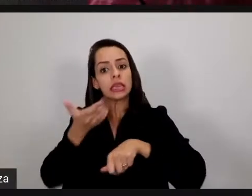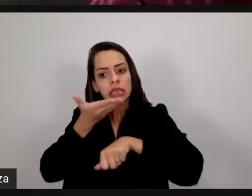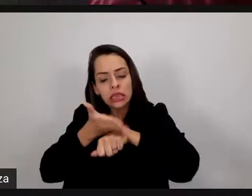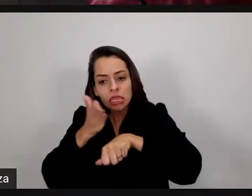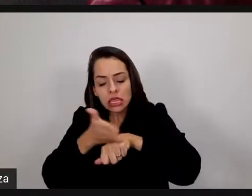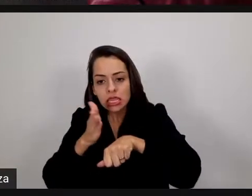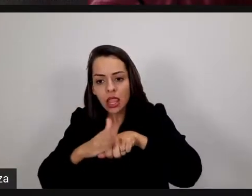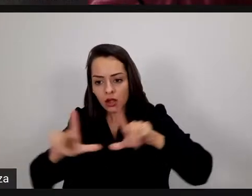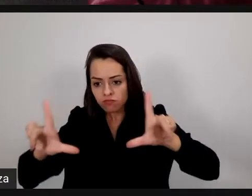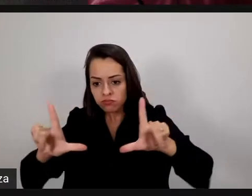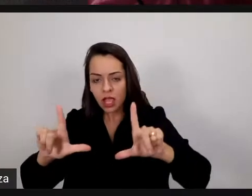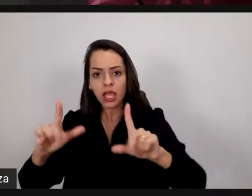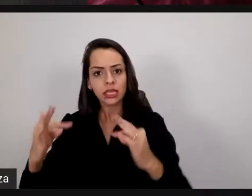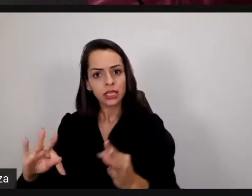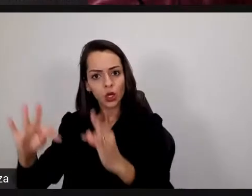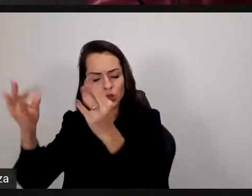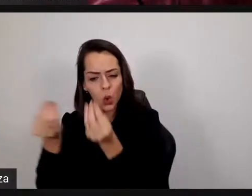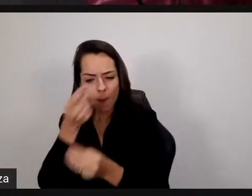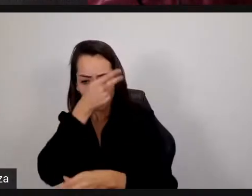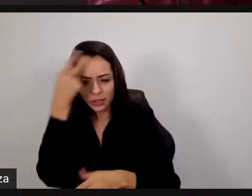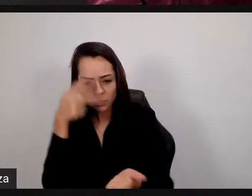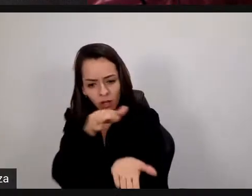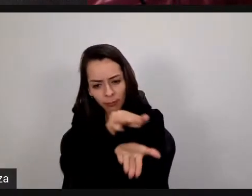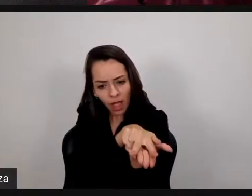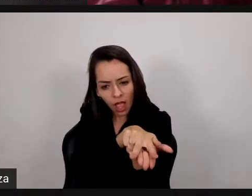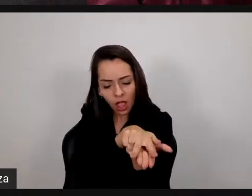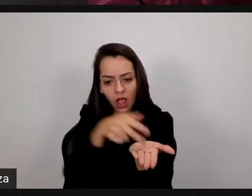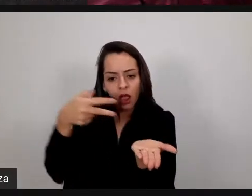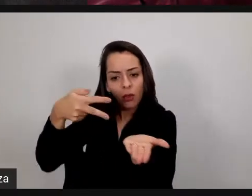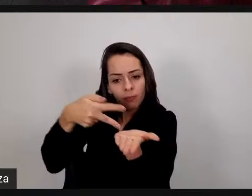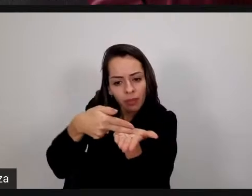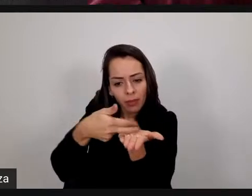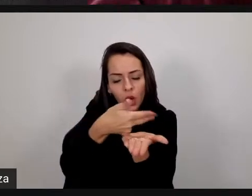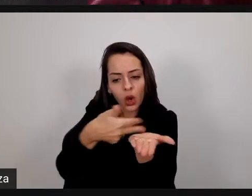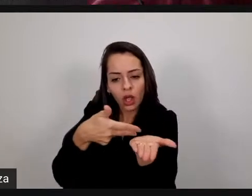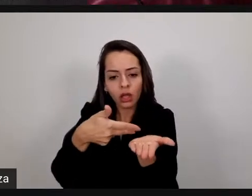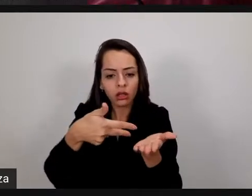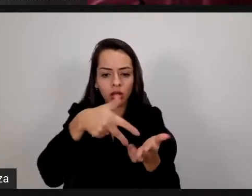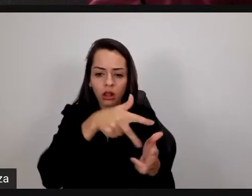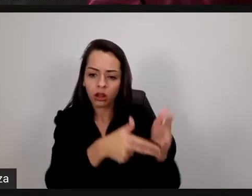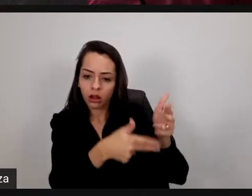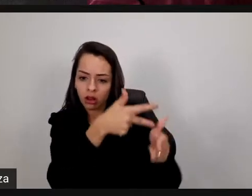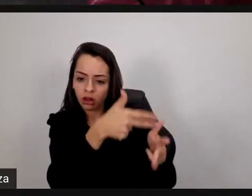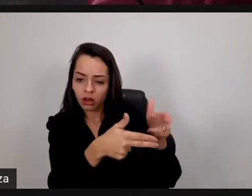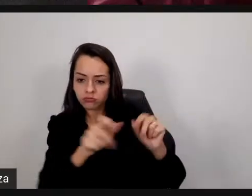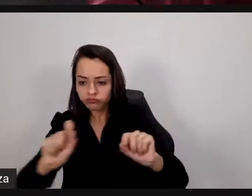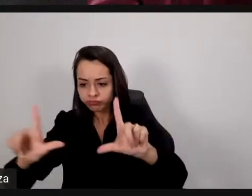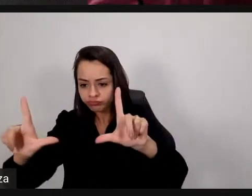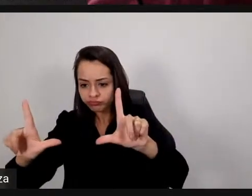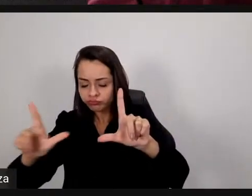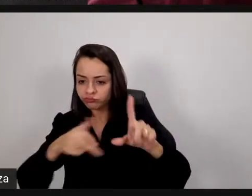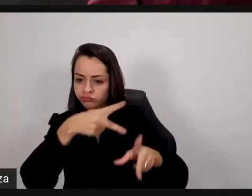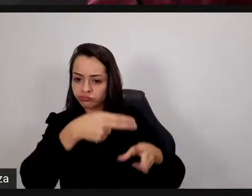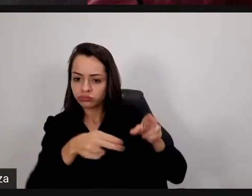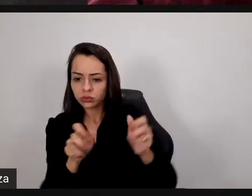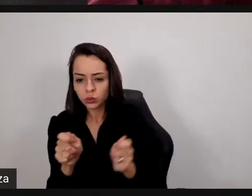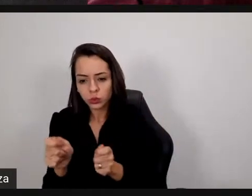ser contínua, o profissional, ele tem que ser habilitado de forma contínua, tem que viver novas experiências e ser